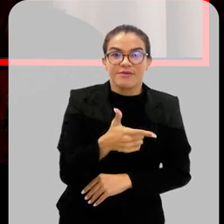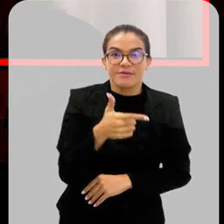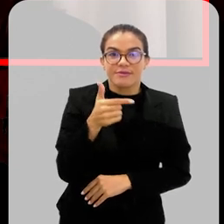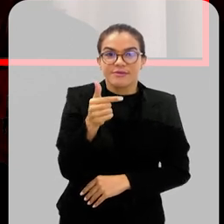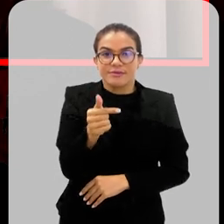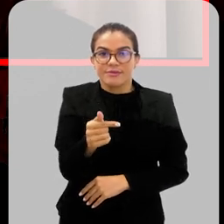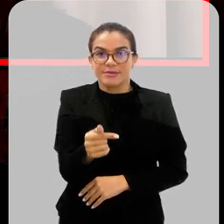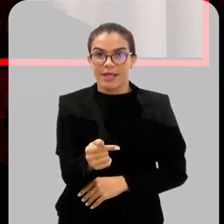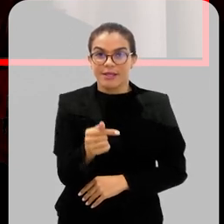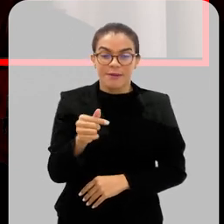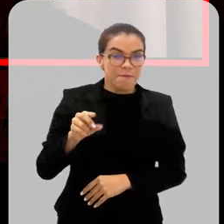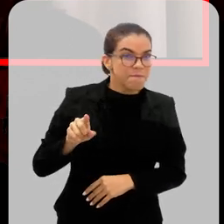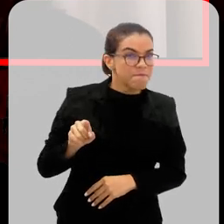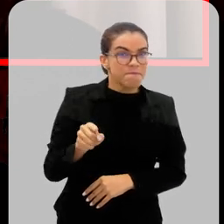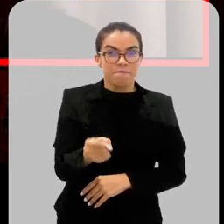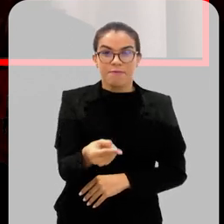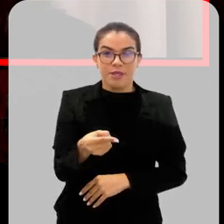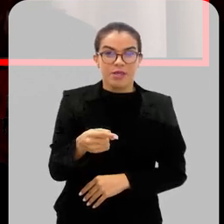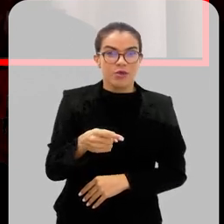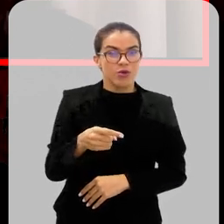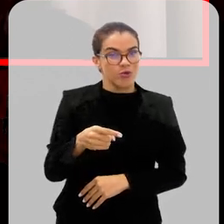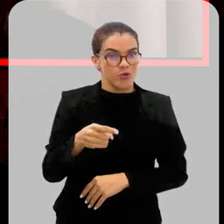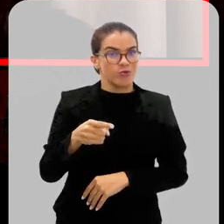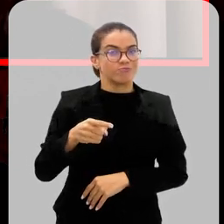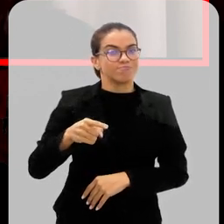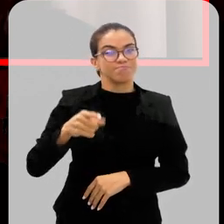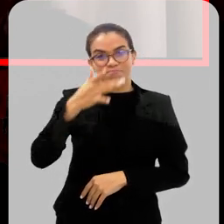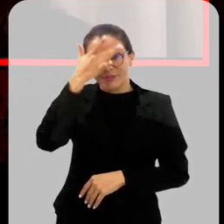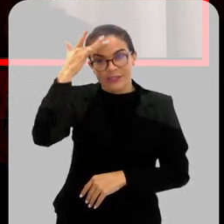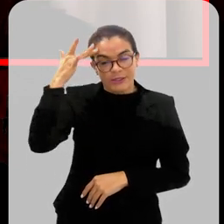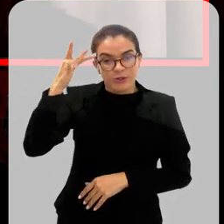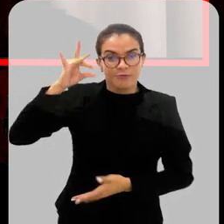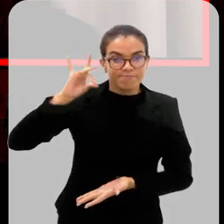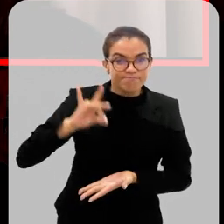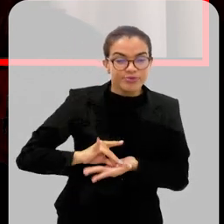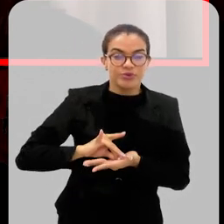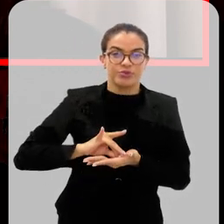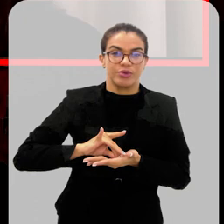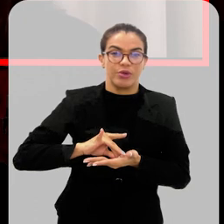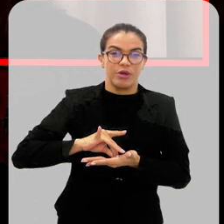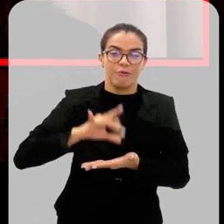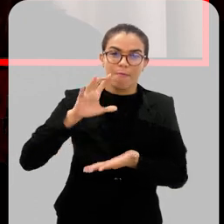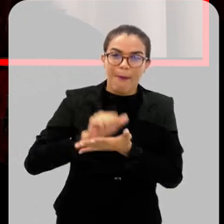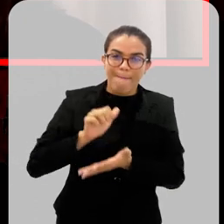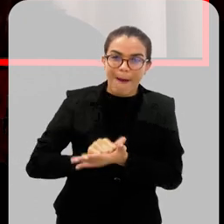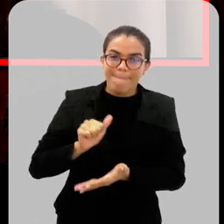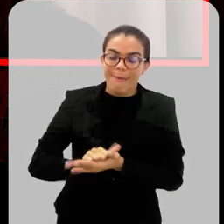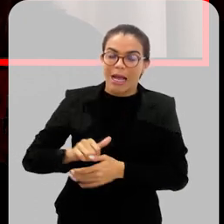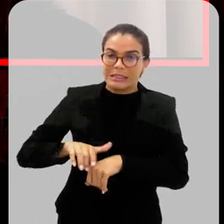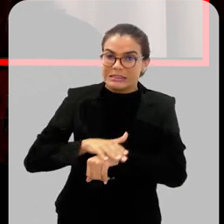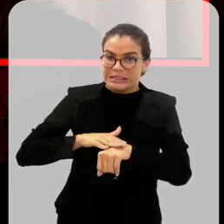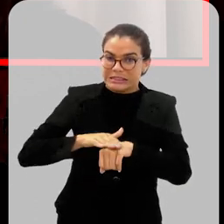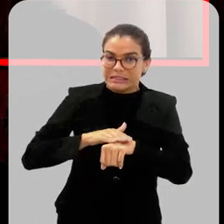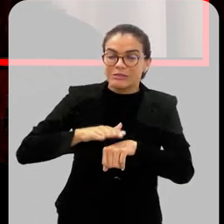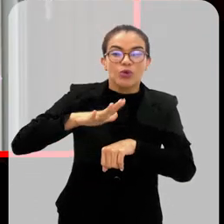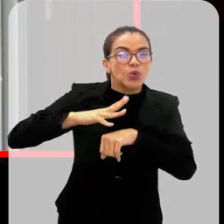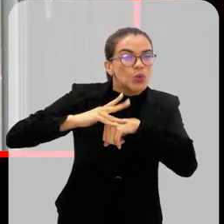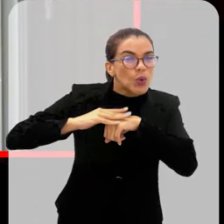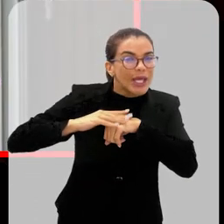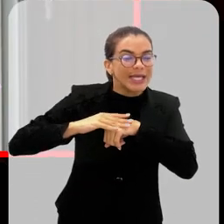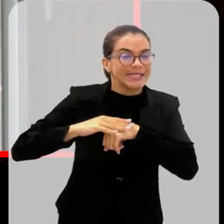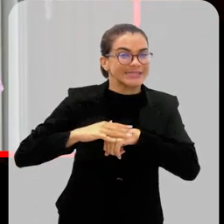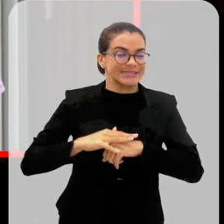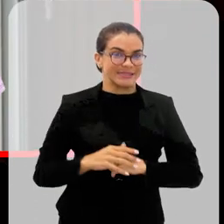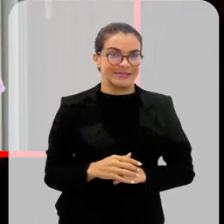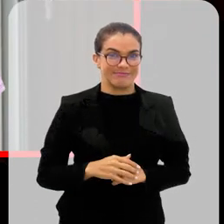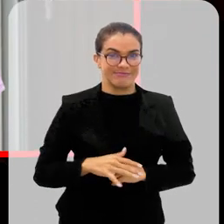mil casos confirmados só aqui no estado do Rio de Janeiro. Fora em